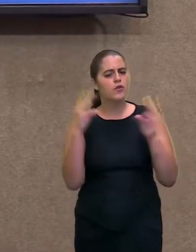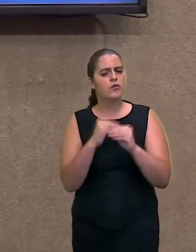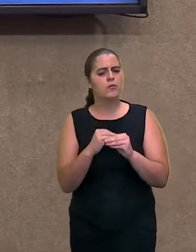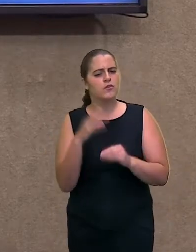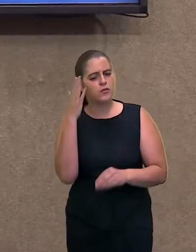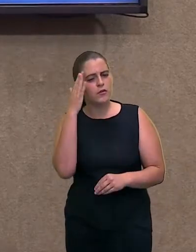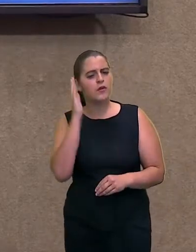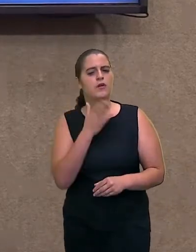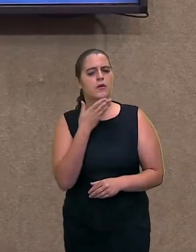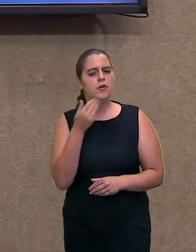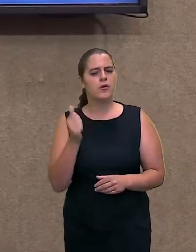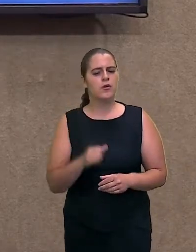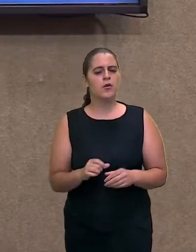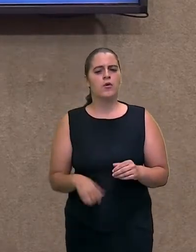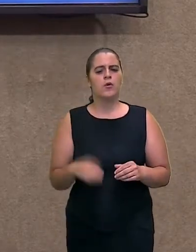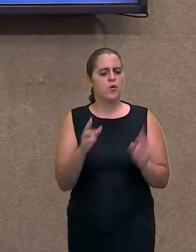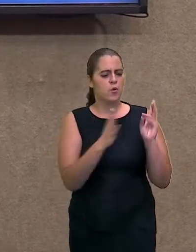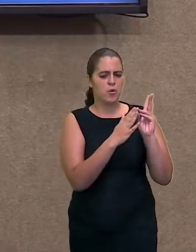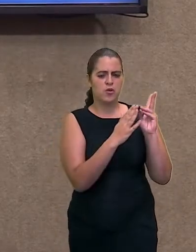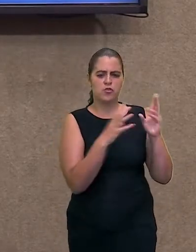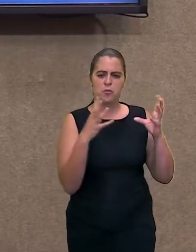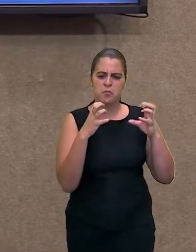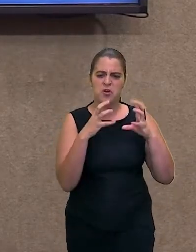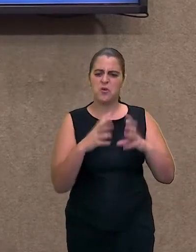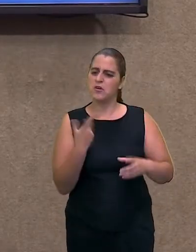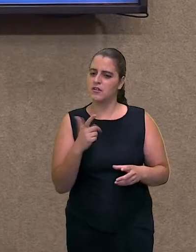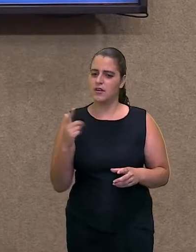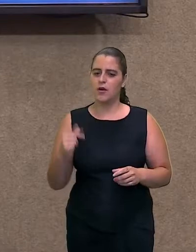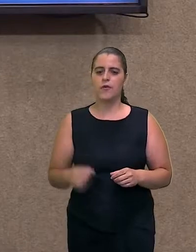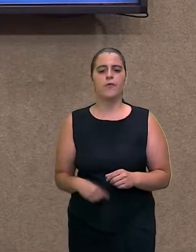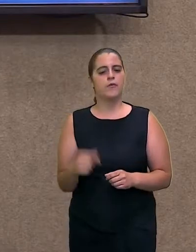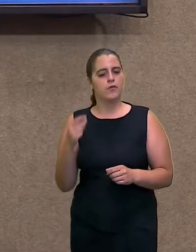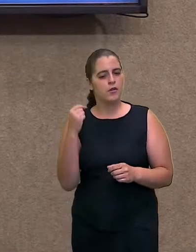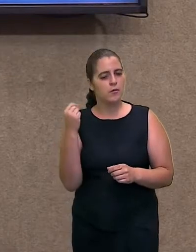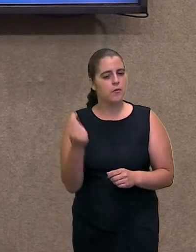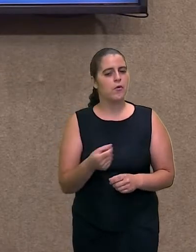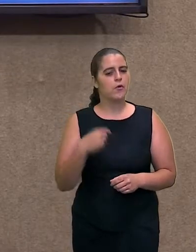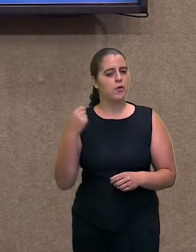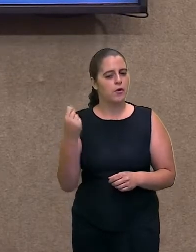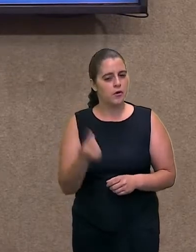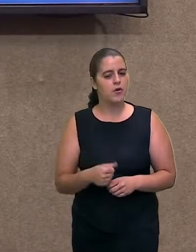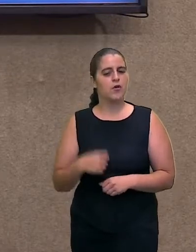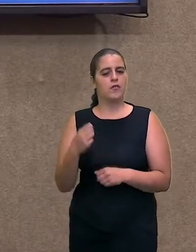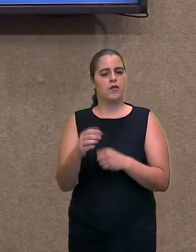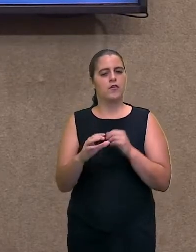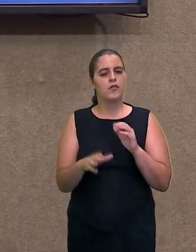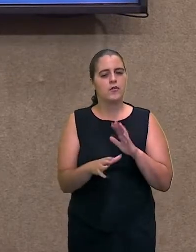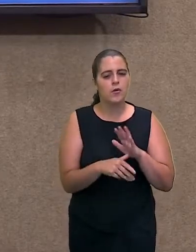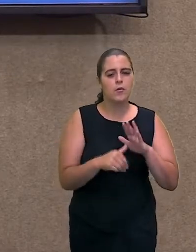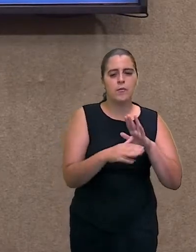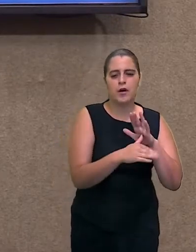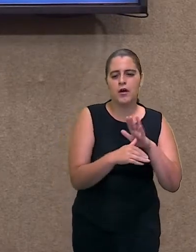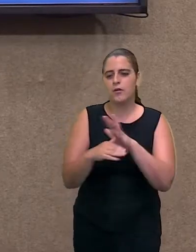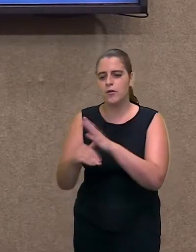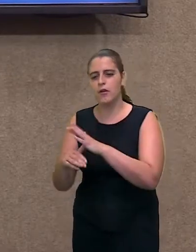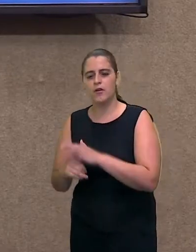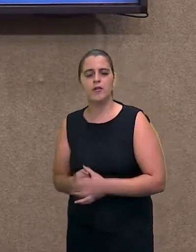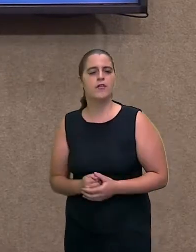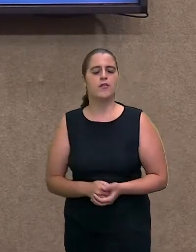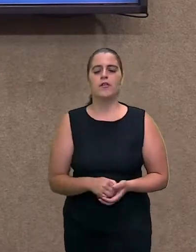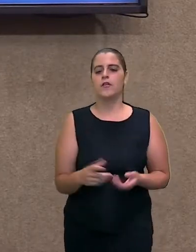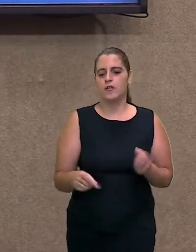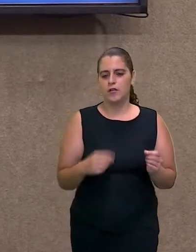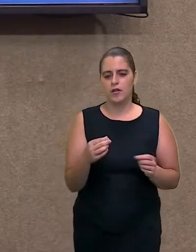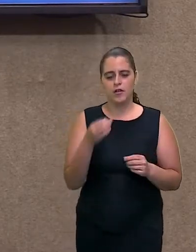que foi assim, ah, o índio brigou com português. Não, foi muito tempo. Com isso, os indígenas, né, essa,